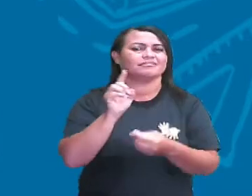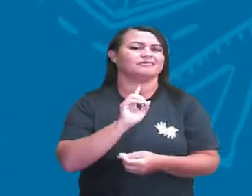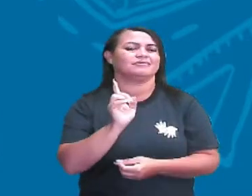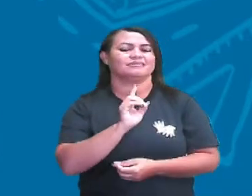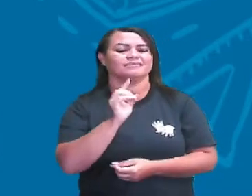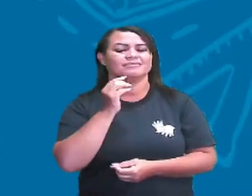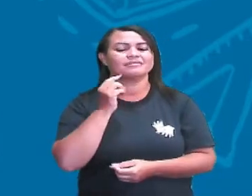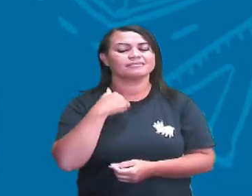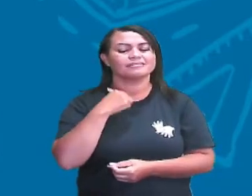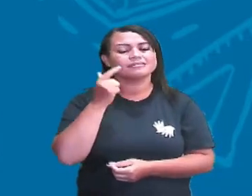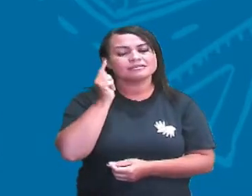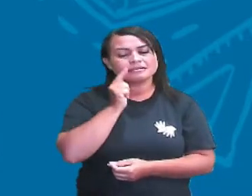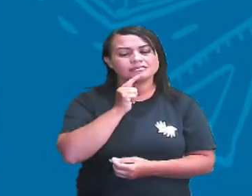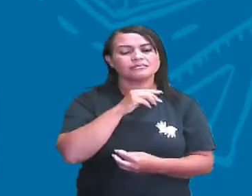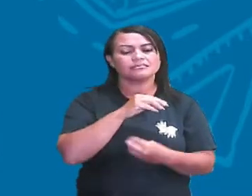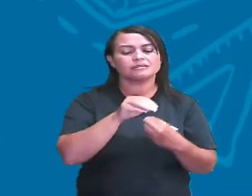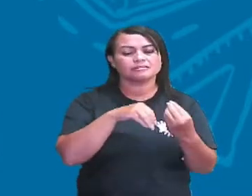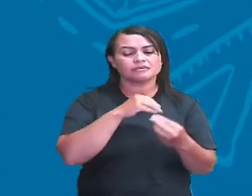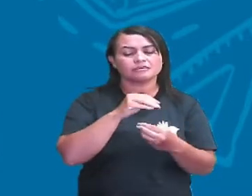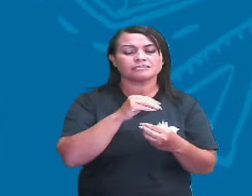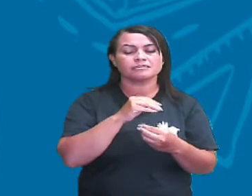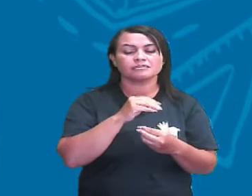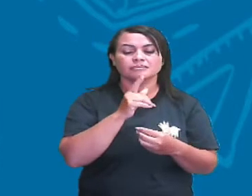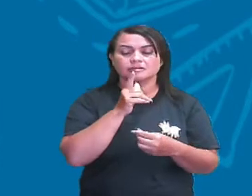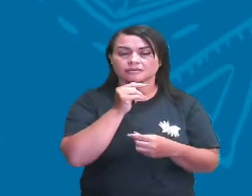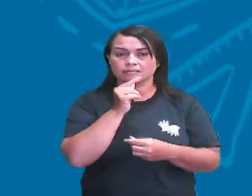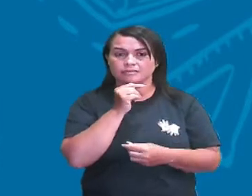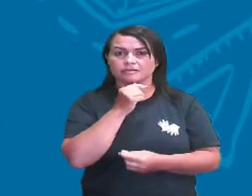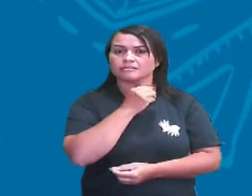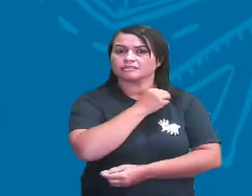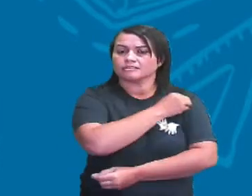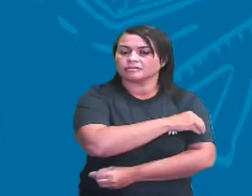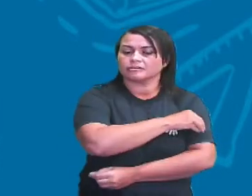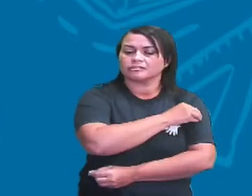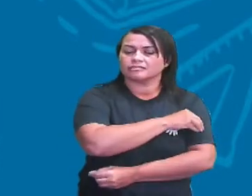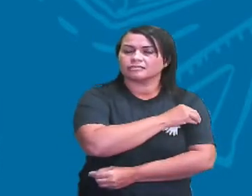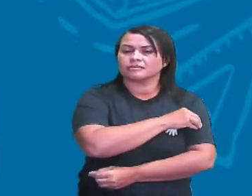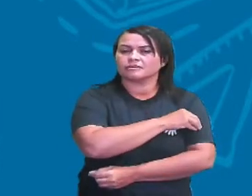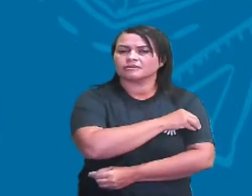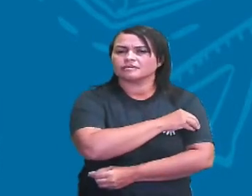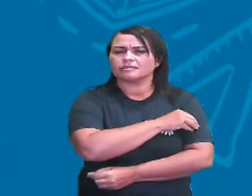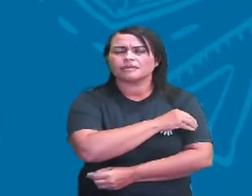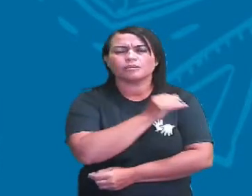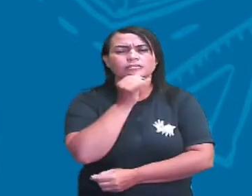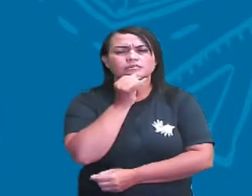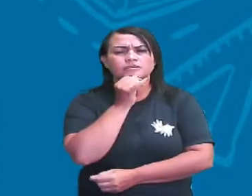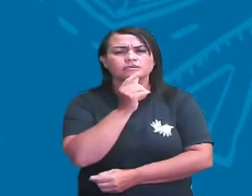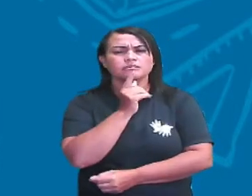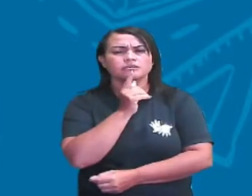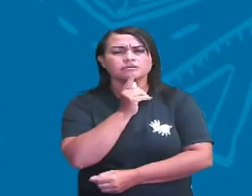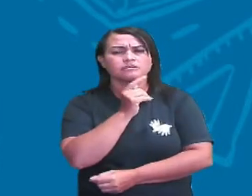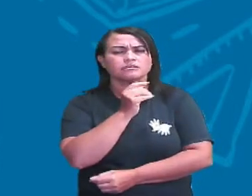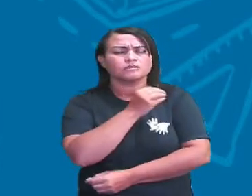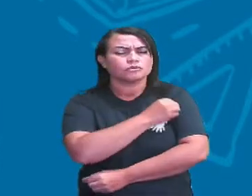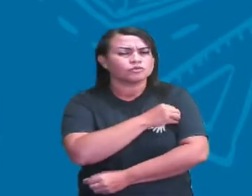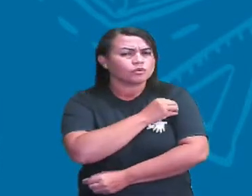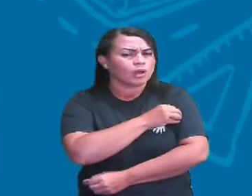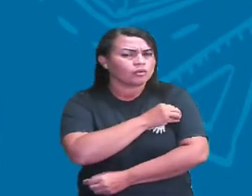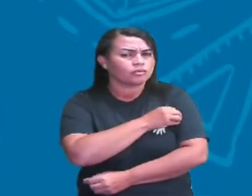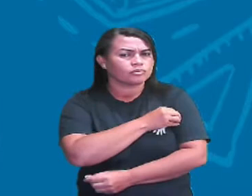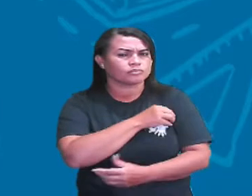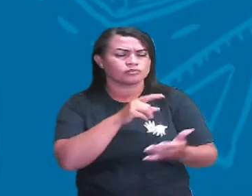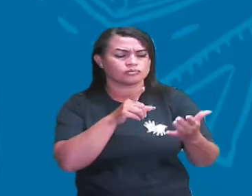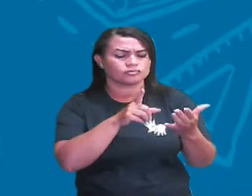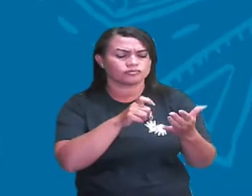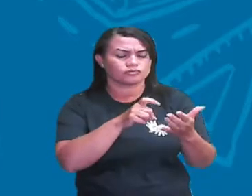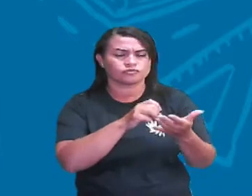Eu consigo misturar a água com o álcool. Por exemplo, aquele álcool A70 que você coloca, quando vai pegar nos objetos, quando chega em